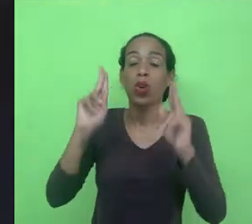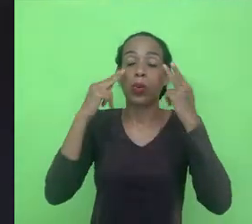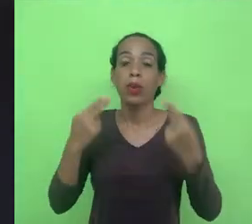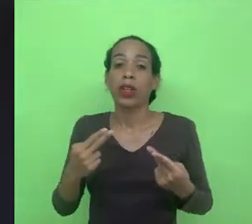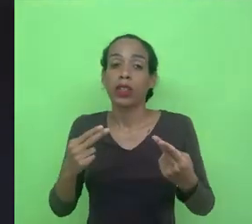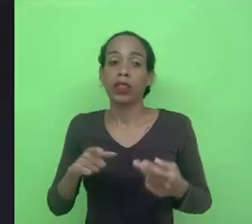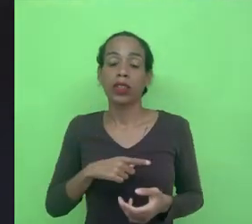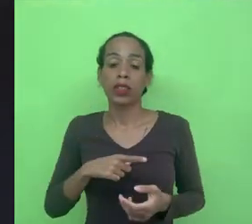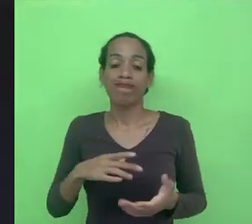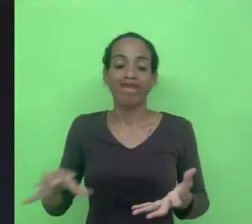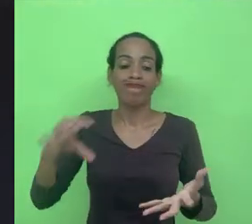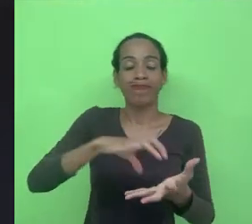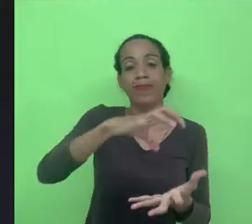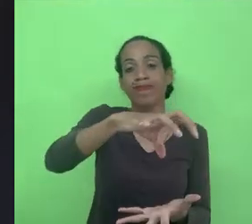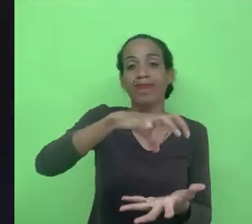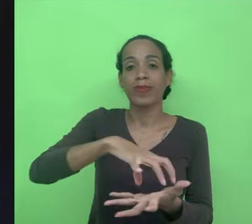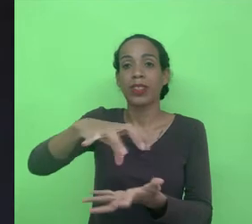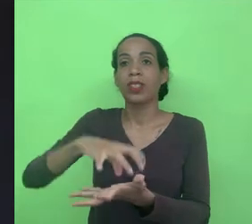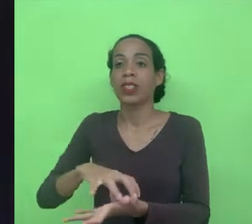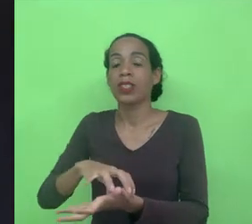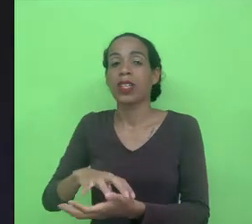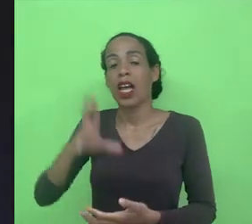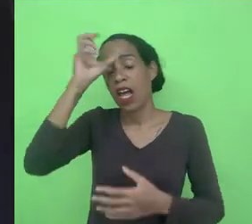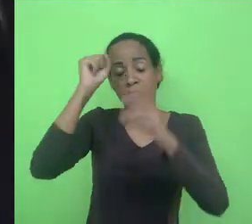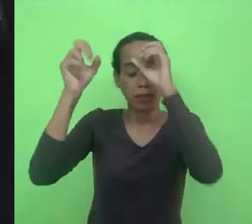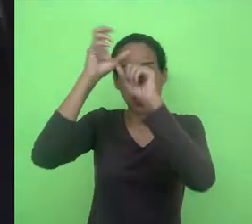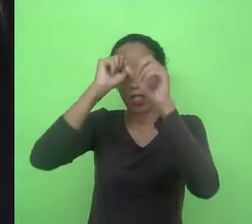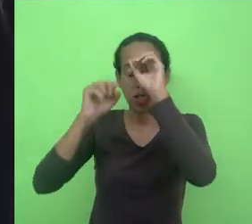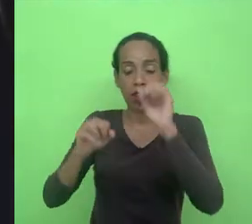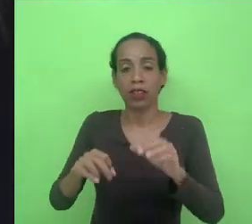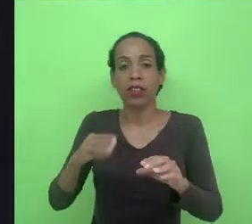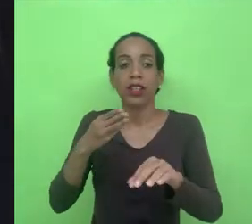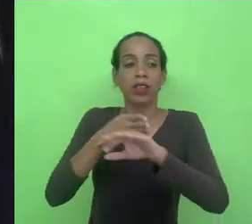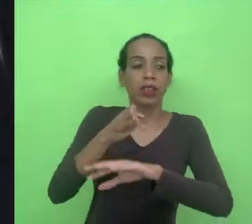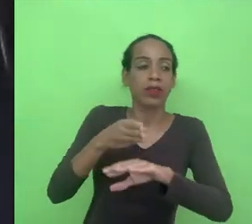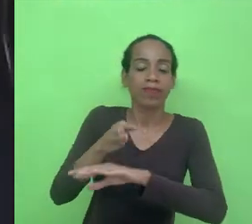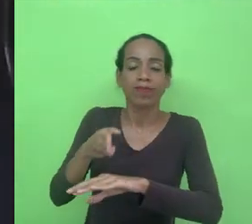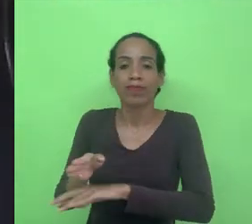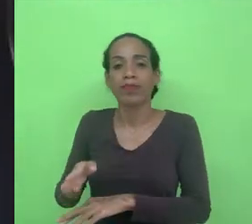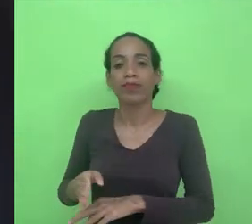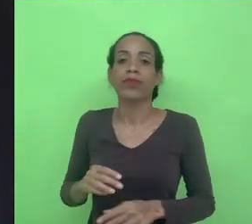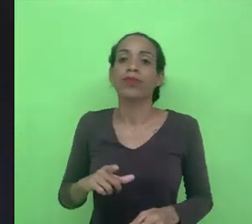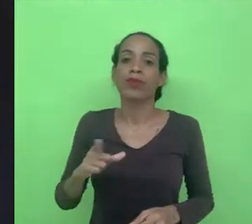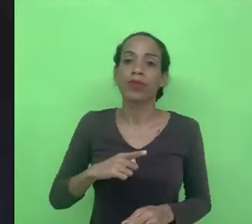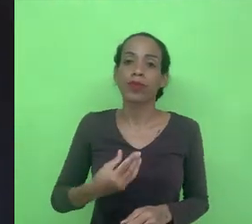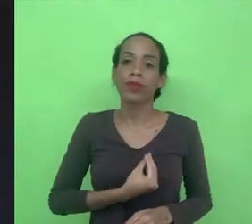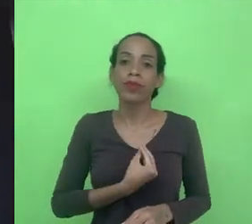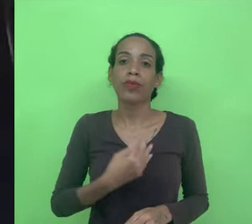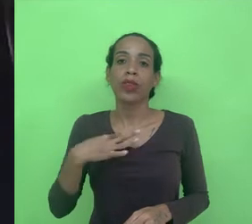adicionou aquele aprendizado à máquina para punir aquele fator humano então acho que são